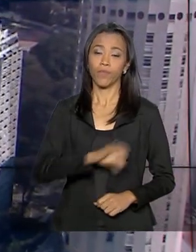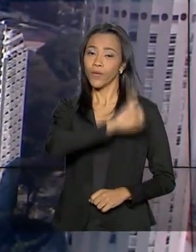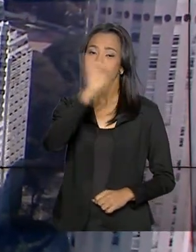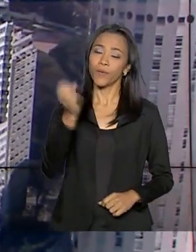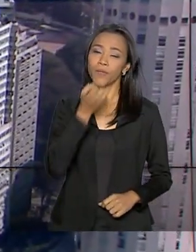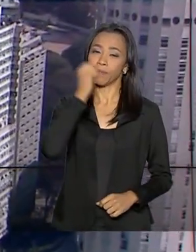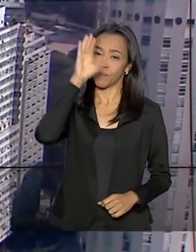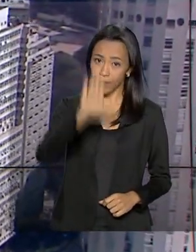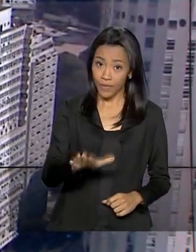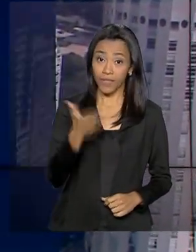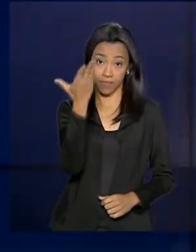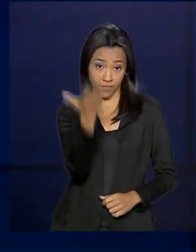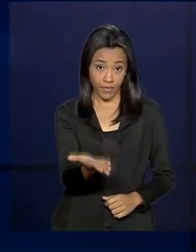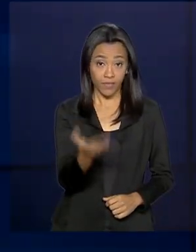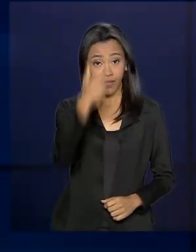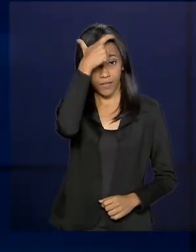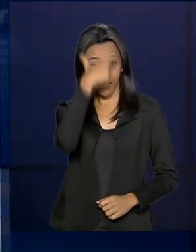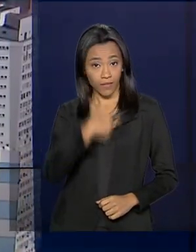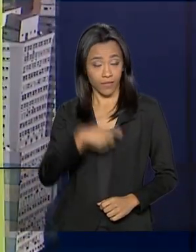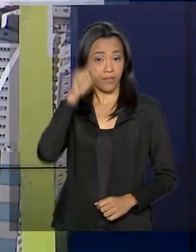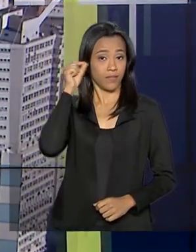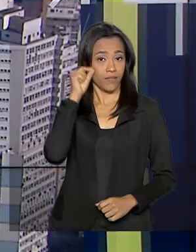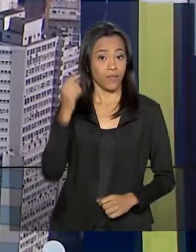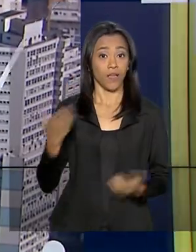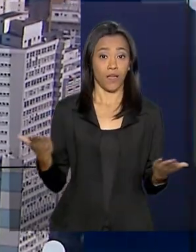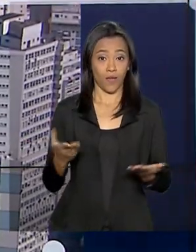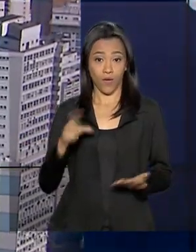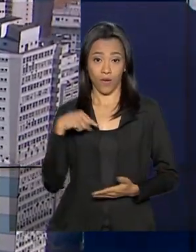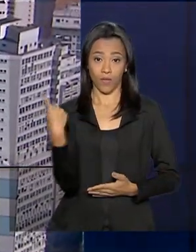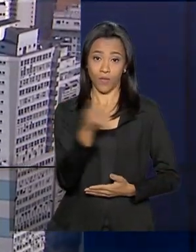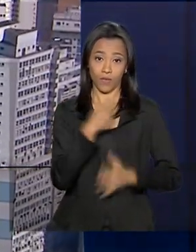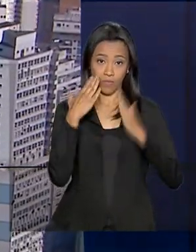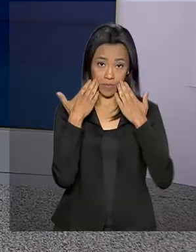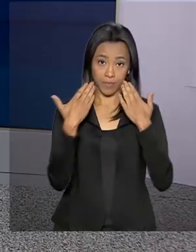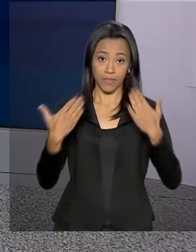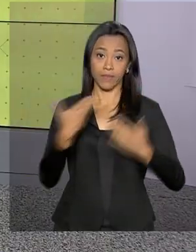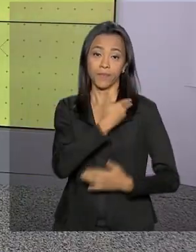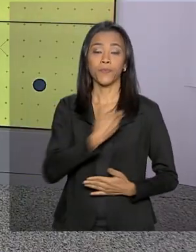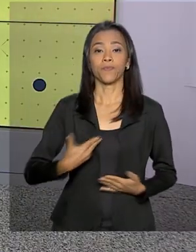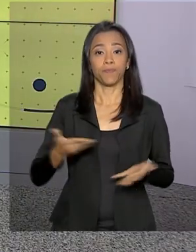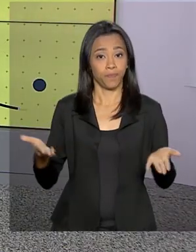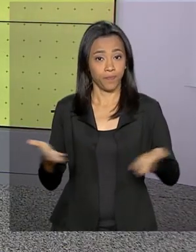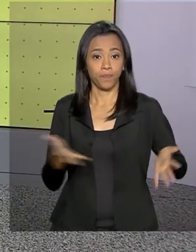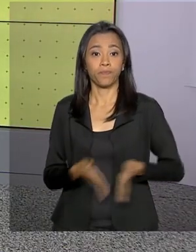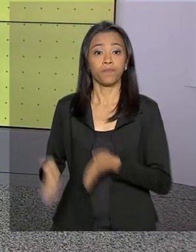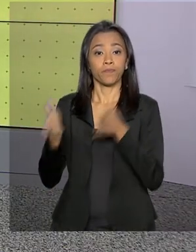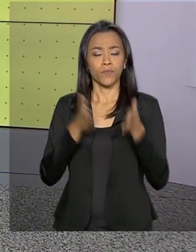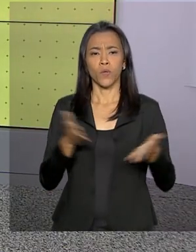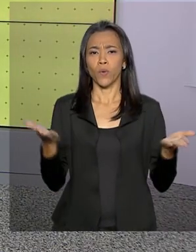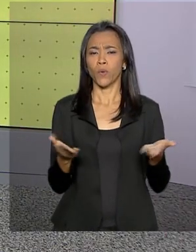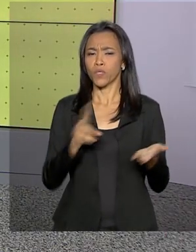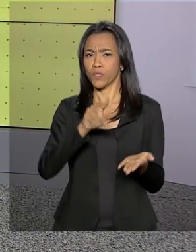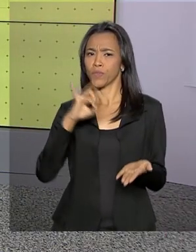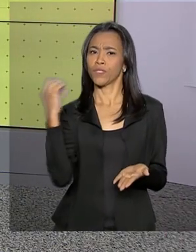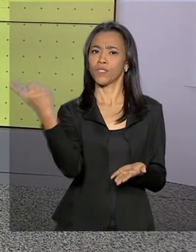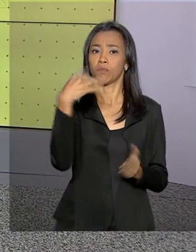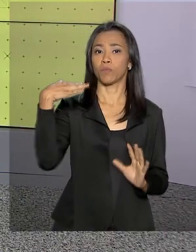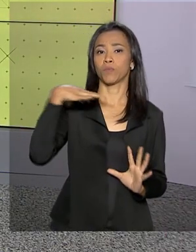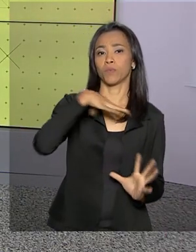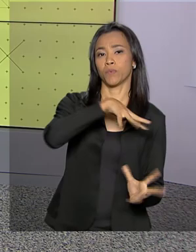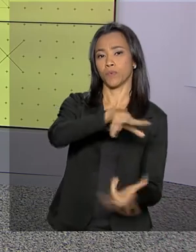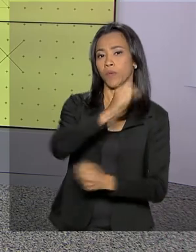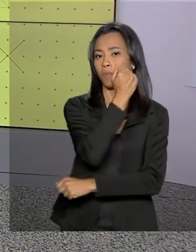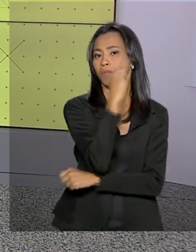Olá, boa tarde para você. Eu sou o Roberto Camargo e está no ar o Governo Agora. Hoje é o Dia Mundial do Meio Ambiente e para